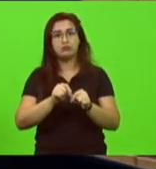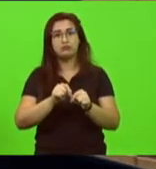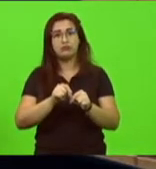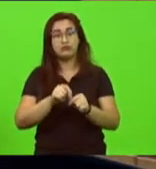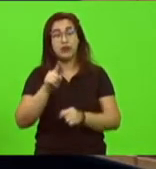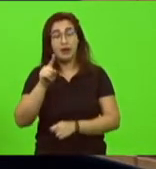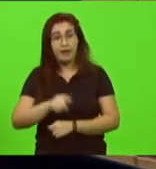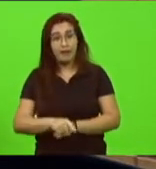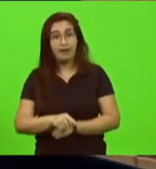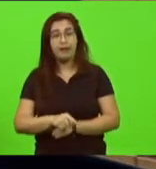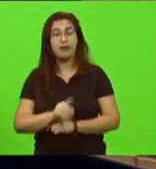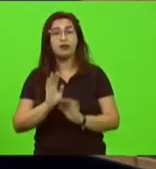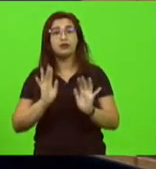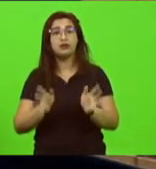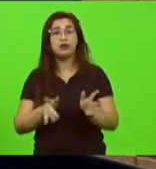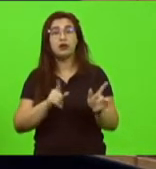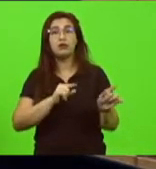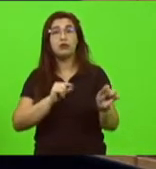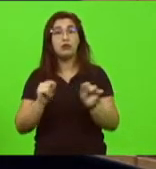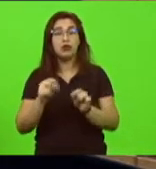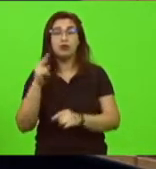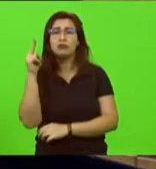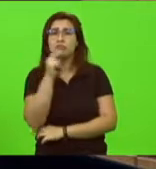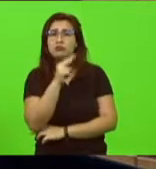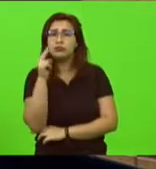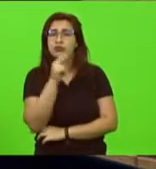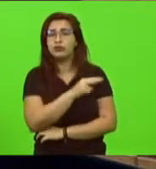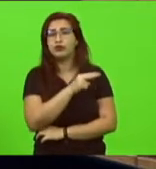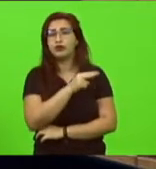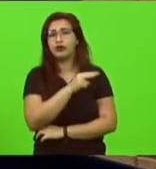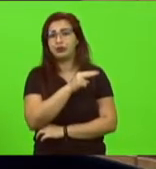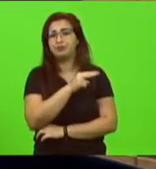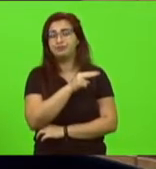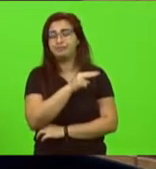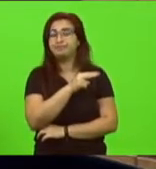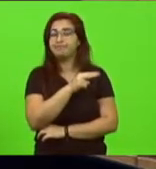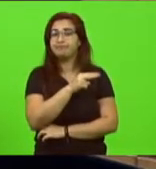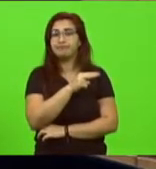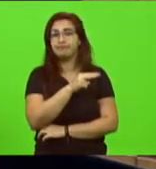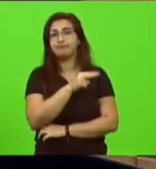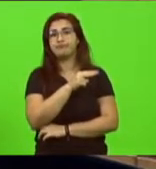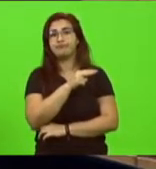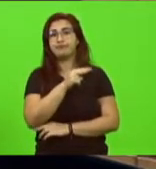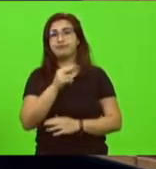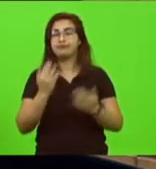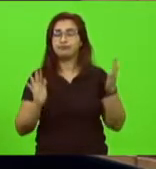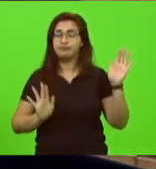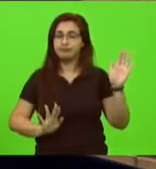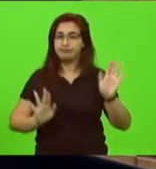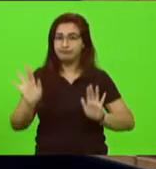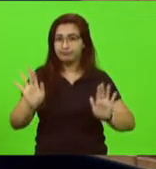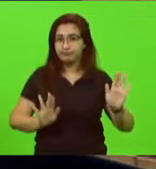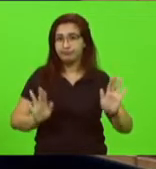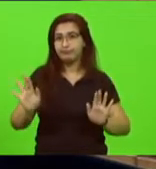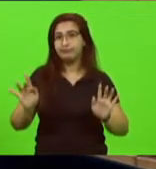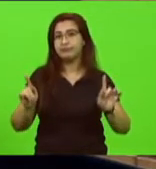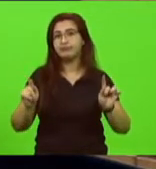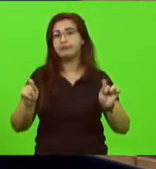de urgência que pode inclusive os procedimentos licitatórios serem